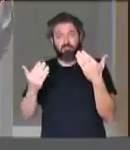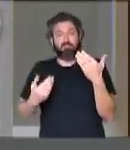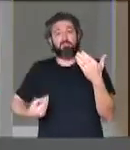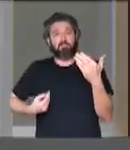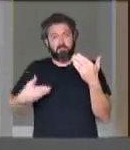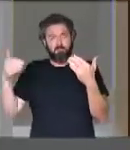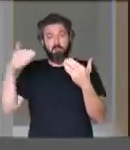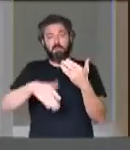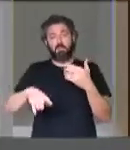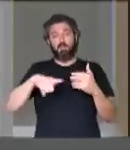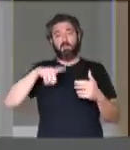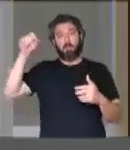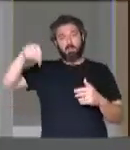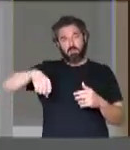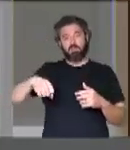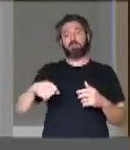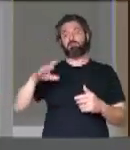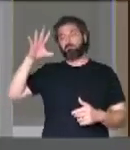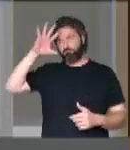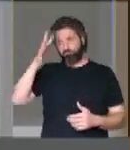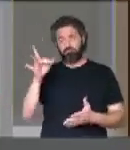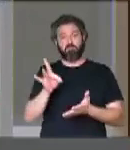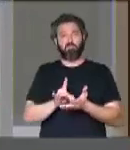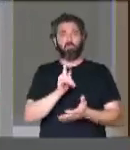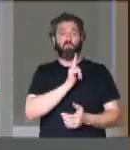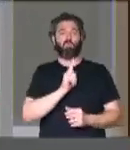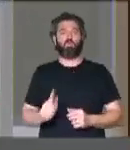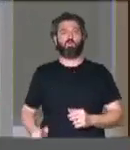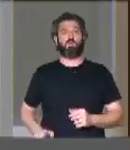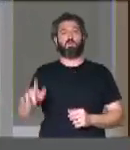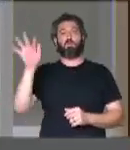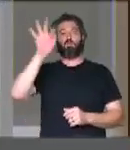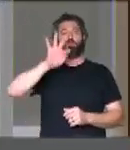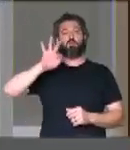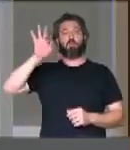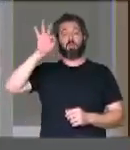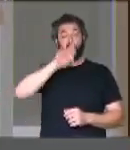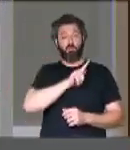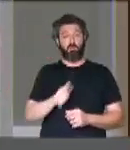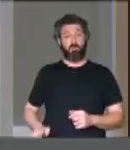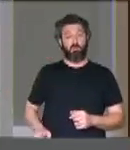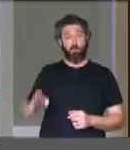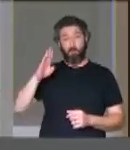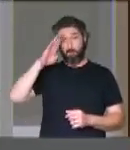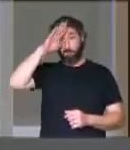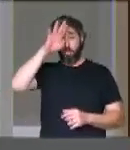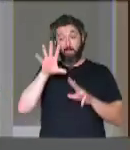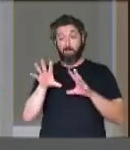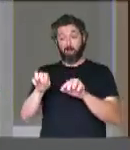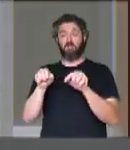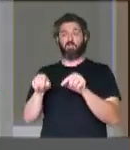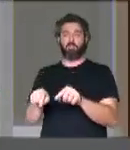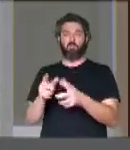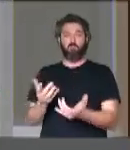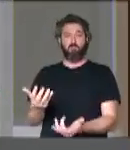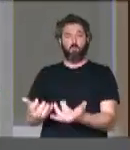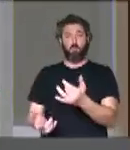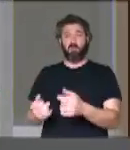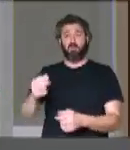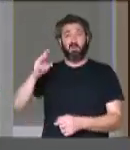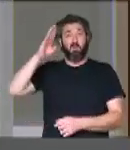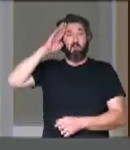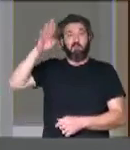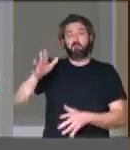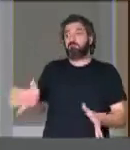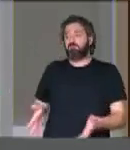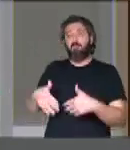participação direta, decisiva, do governo federal, do governo do Bolsonaro, nesta situação. Ele é o maior